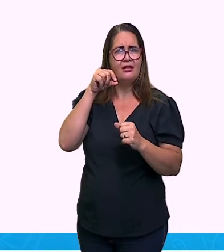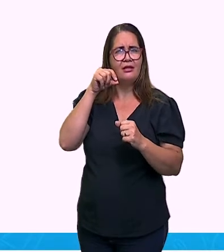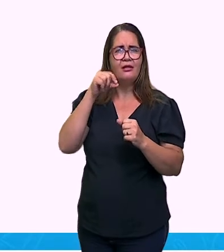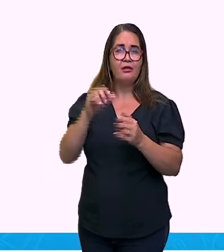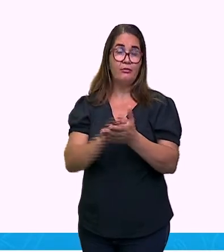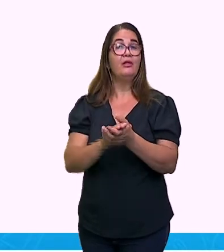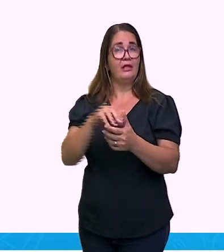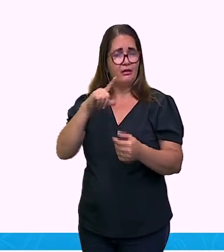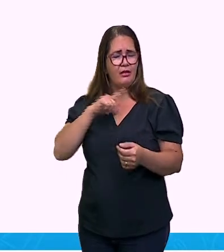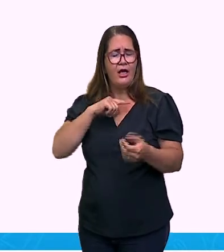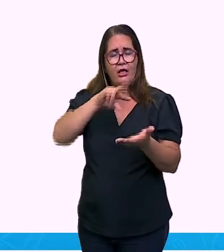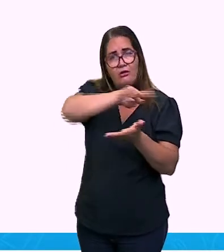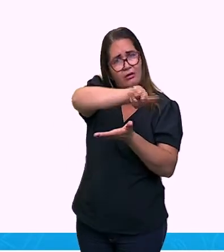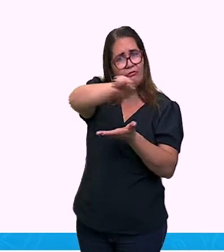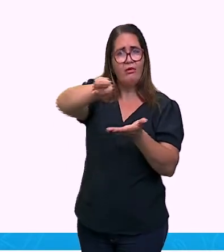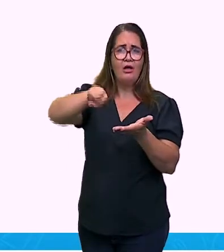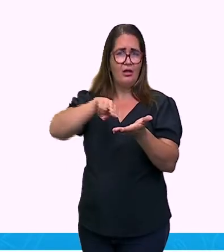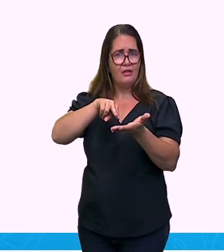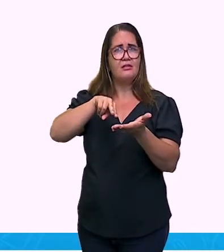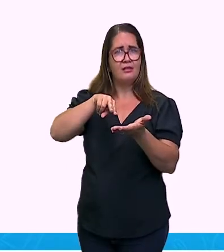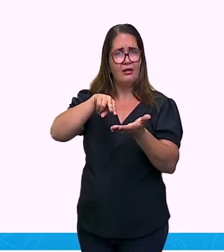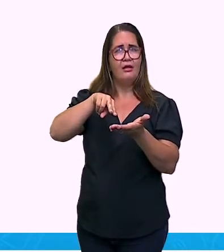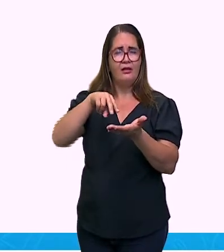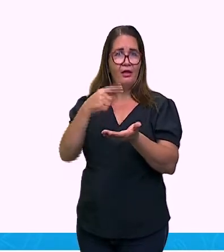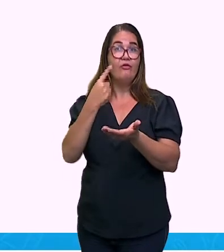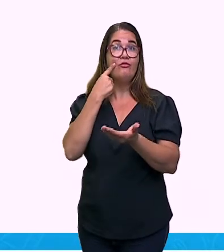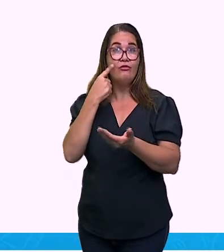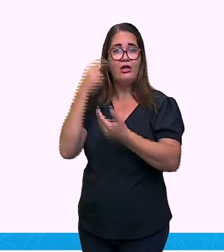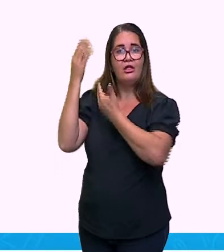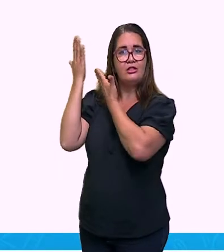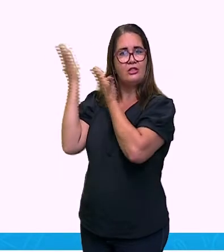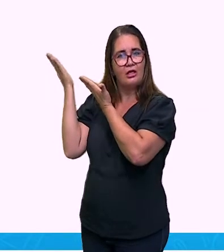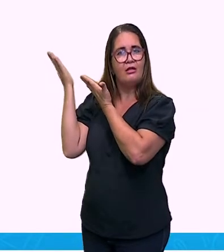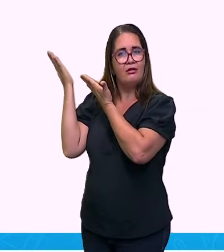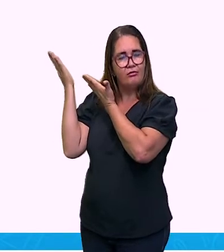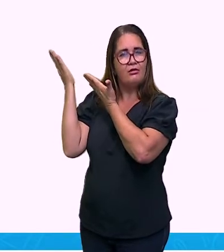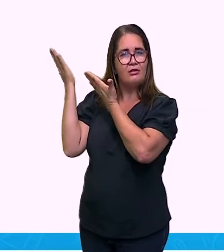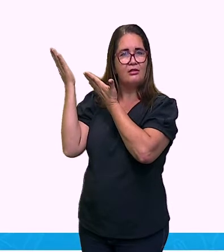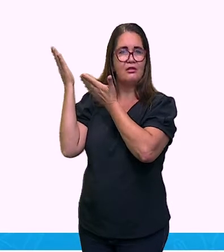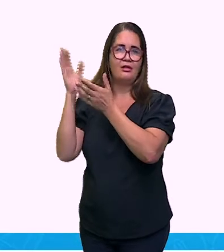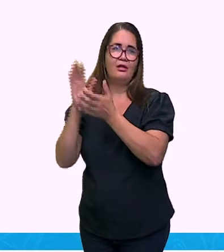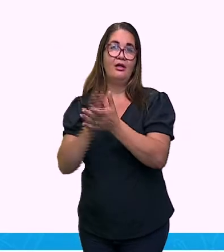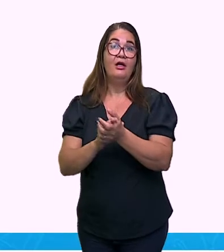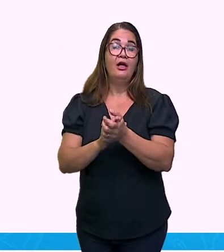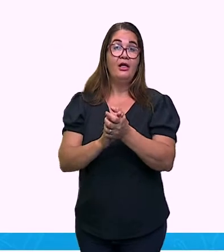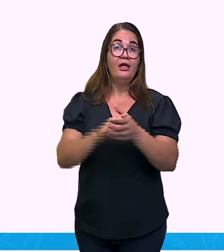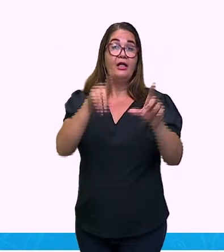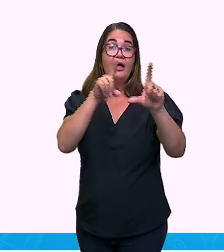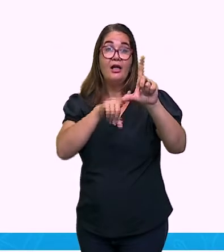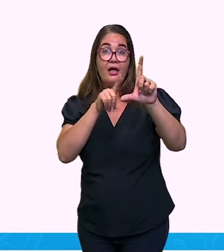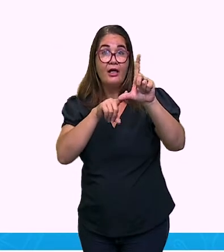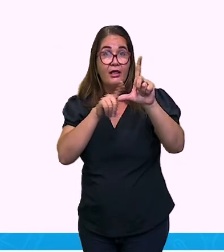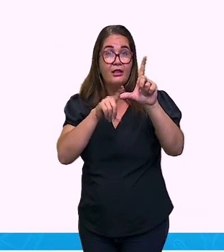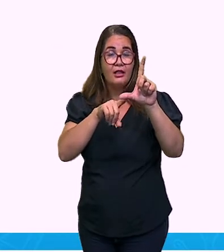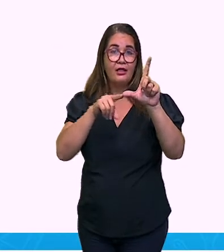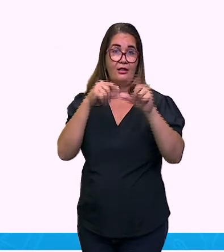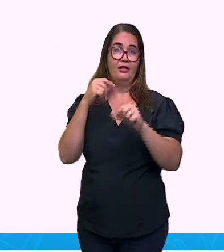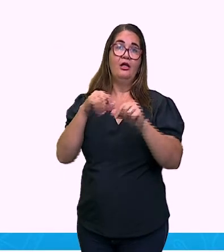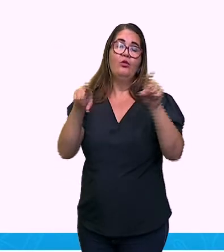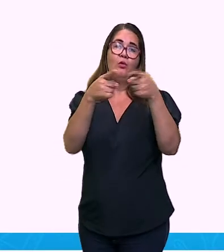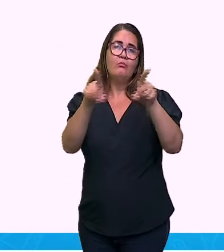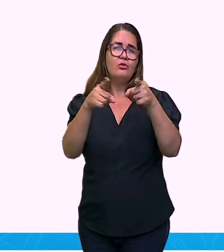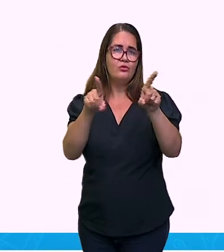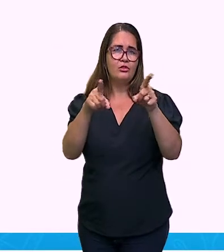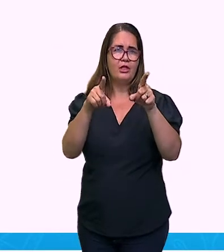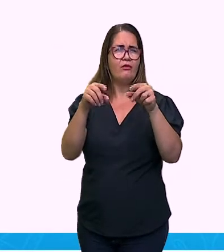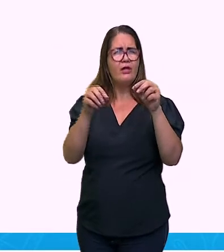conjunções alternativas, como exemplo. E temos a letra dessa música, olha. Ou você fica